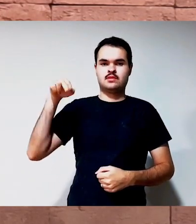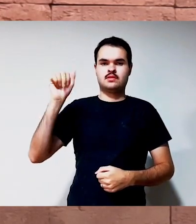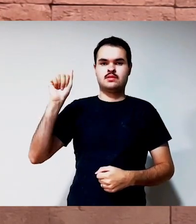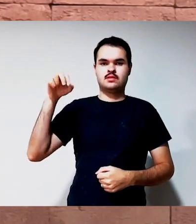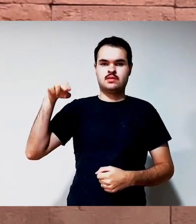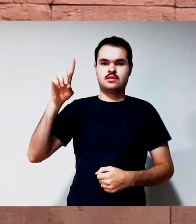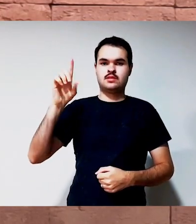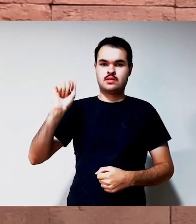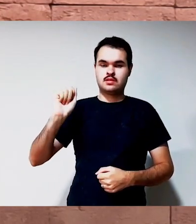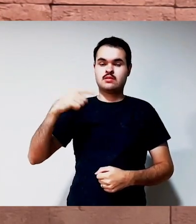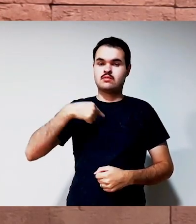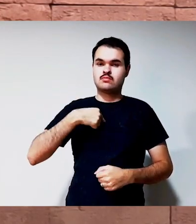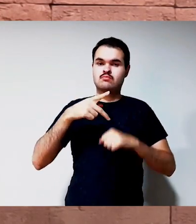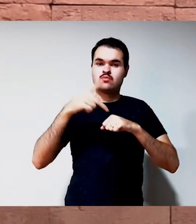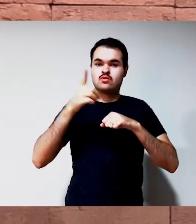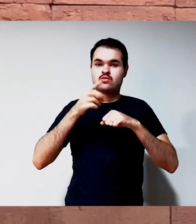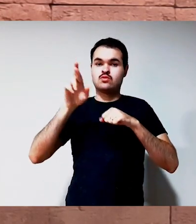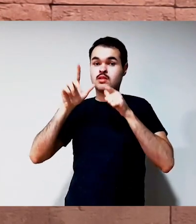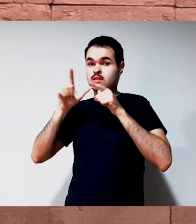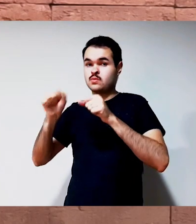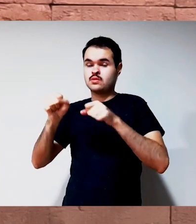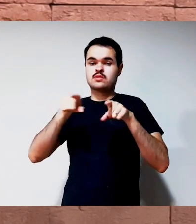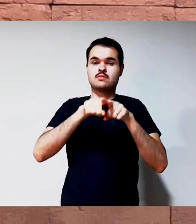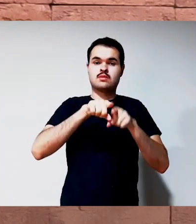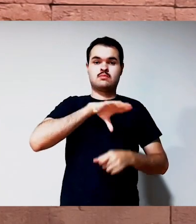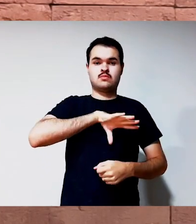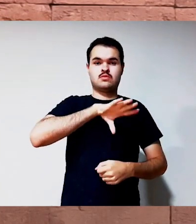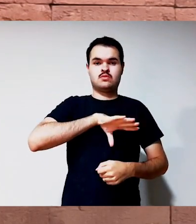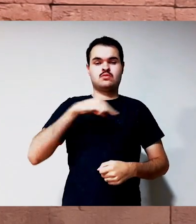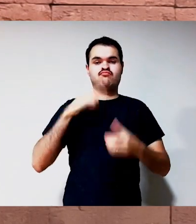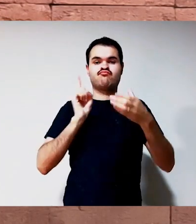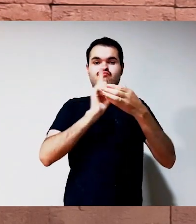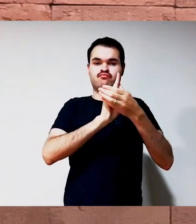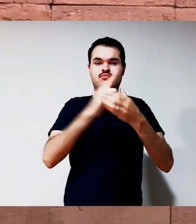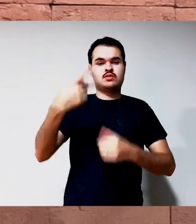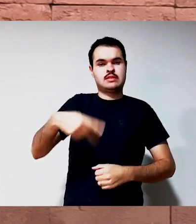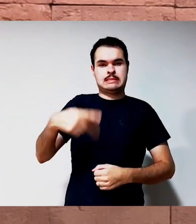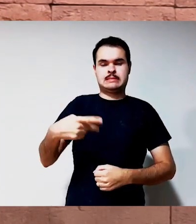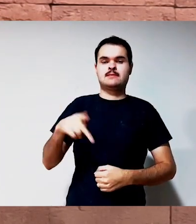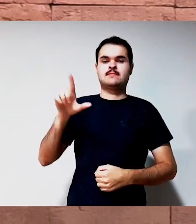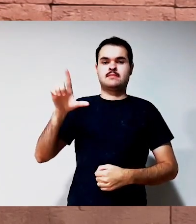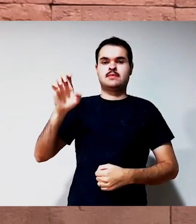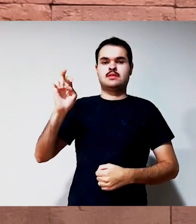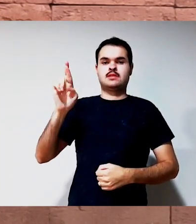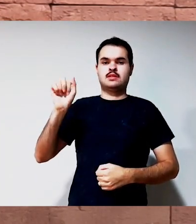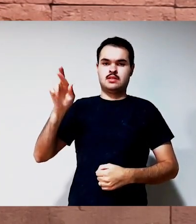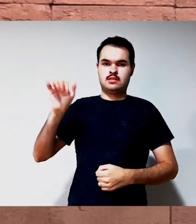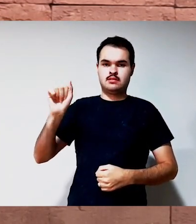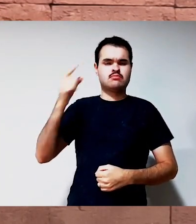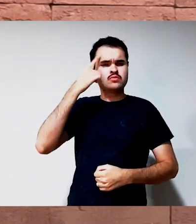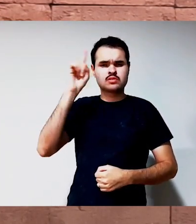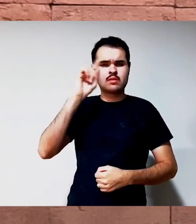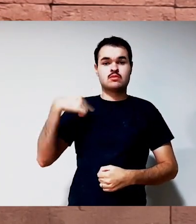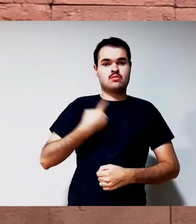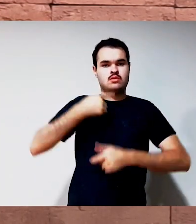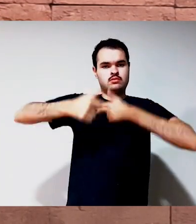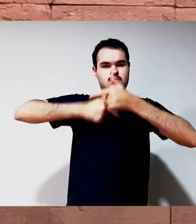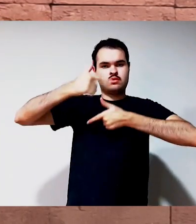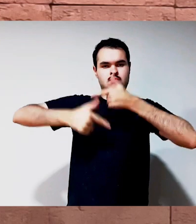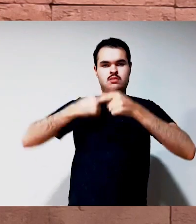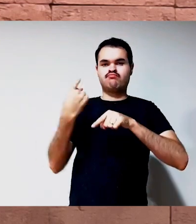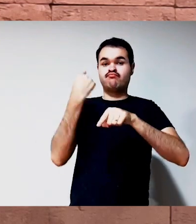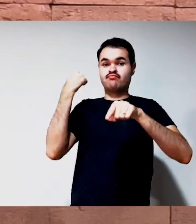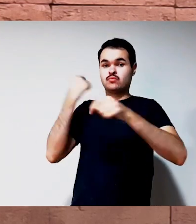faço parte aqui da equipe da Editora. Para quem não sabe, a Letraria está no mercado desde 2013 e nós publicamos livros e e-books para